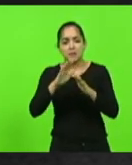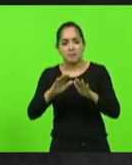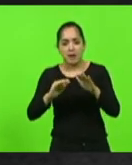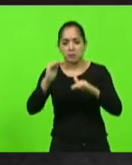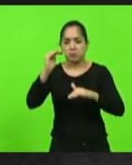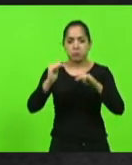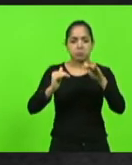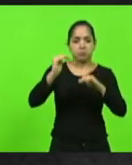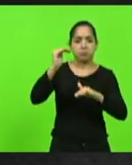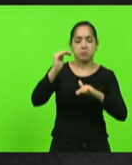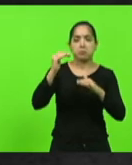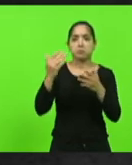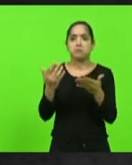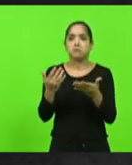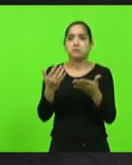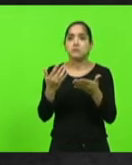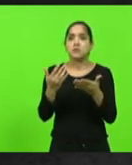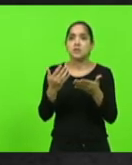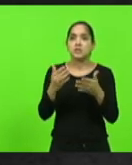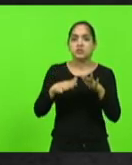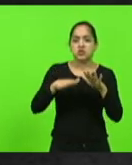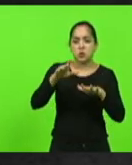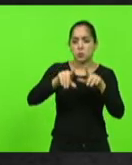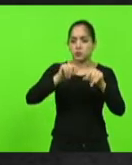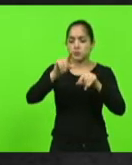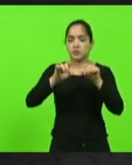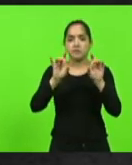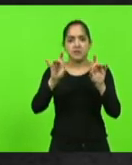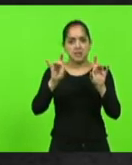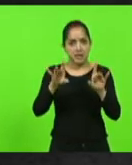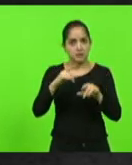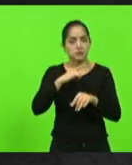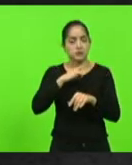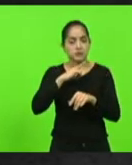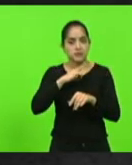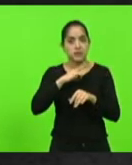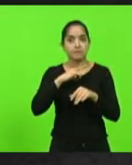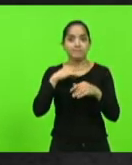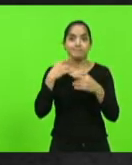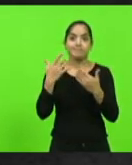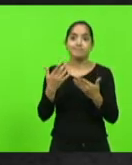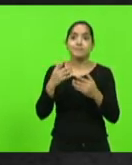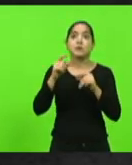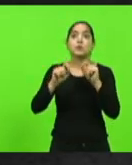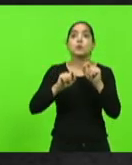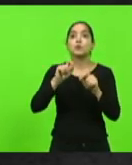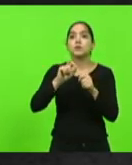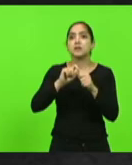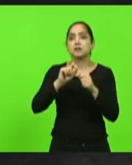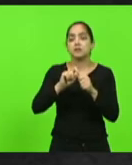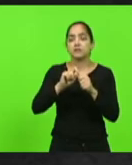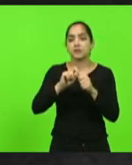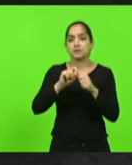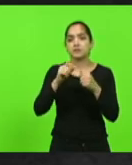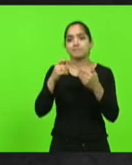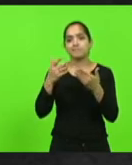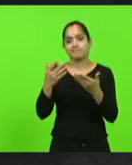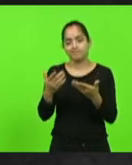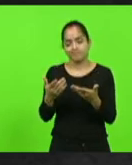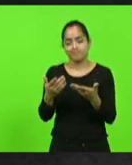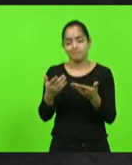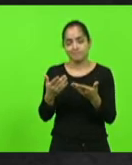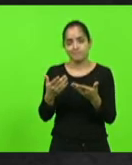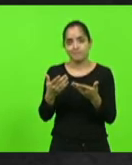reservas de mercados e alguns privilégios, sim, que existem, ao invés de fazer isso, o deputado Arthur Maia cedeu ao